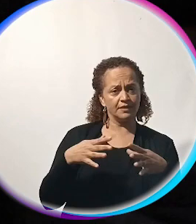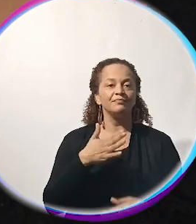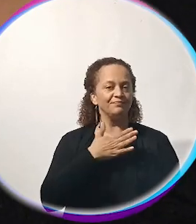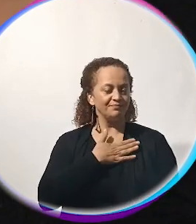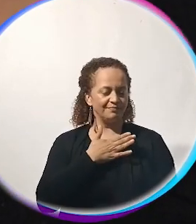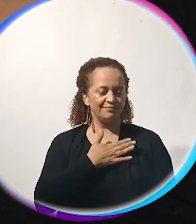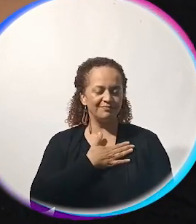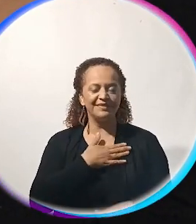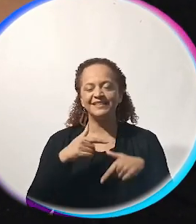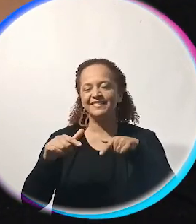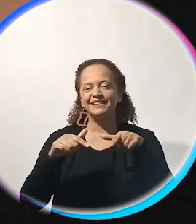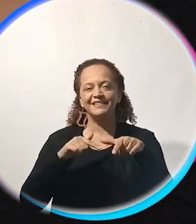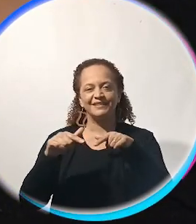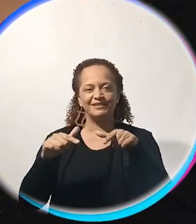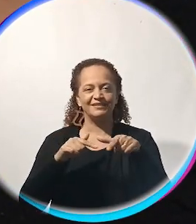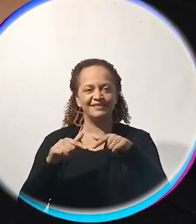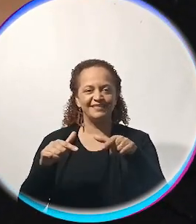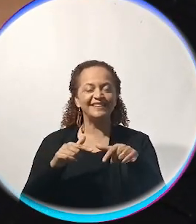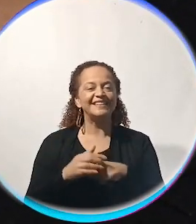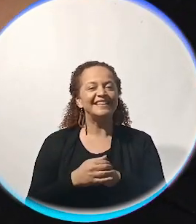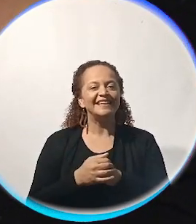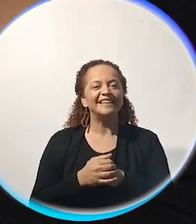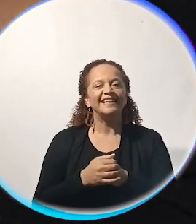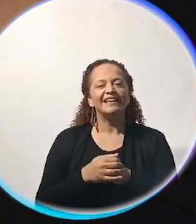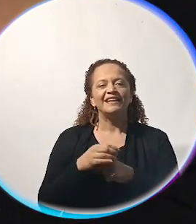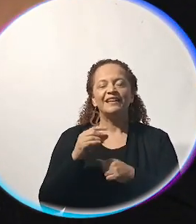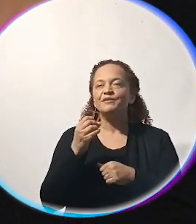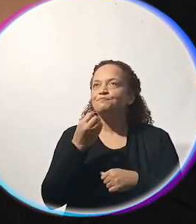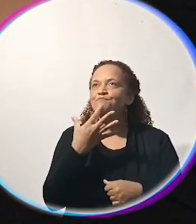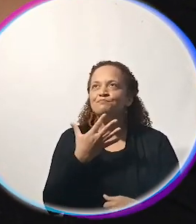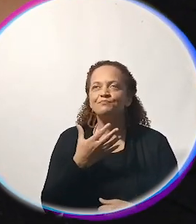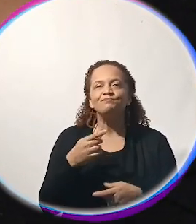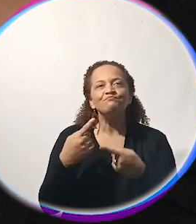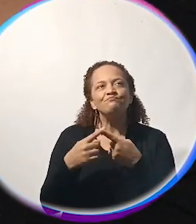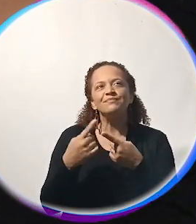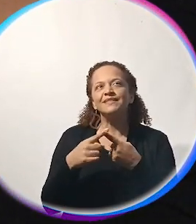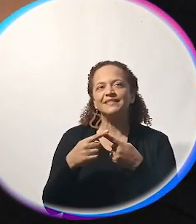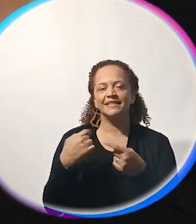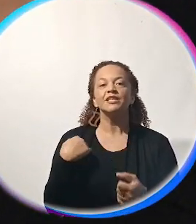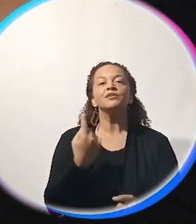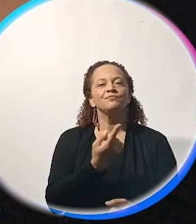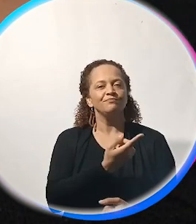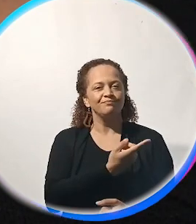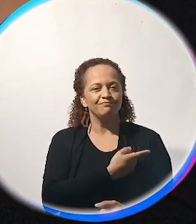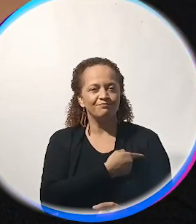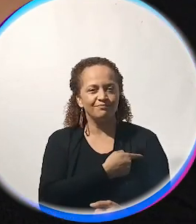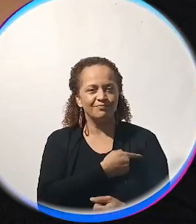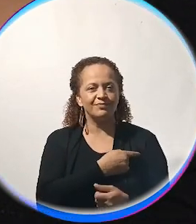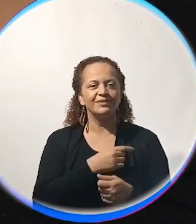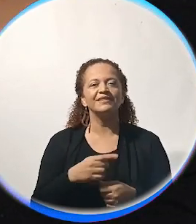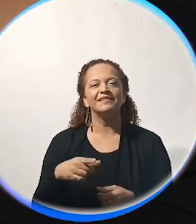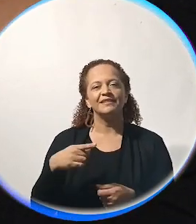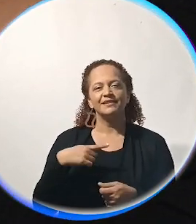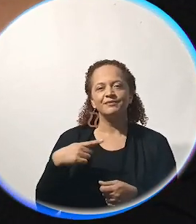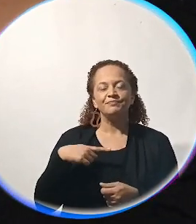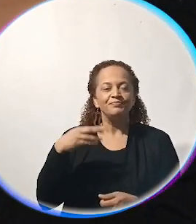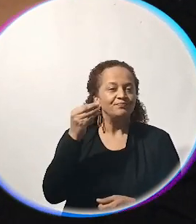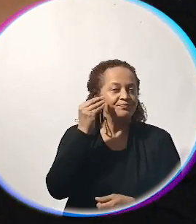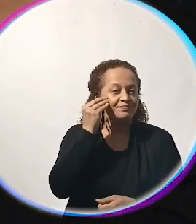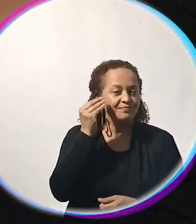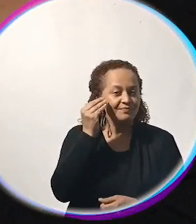Para mim, trabalhar no departamento, em que nós orientamos,